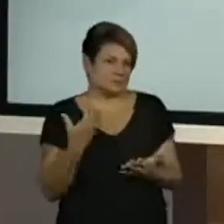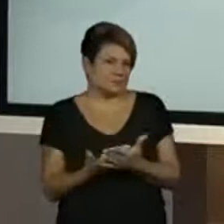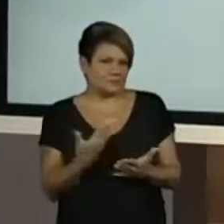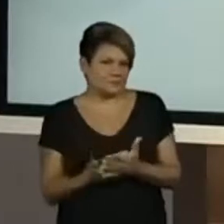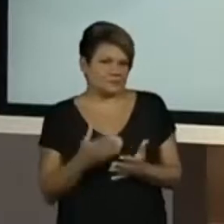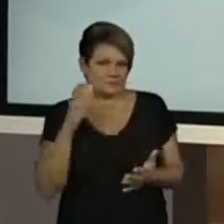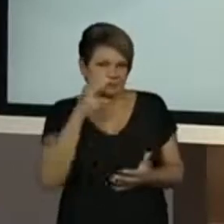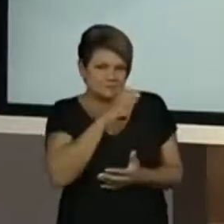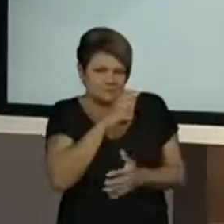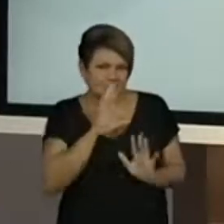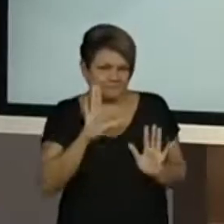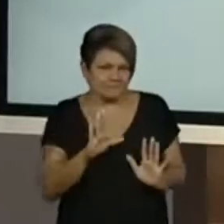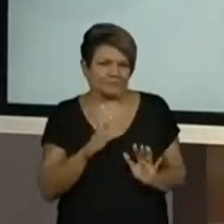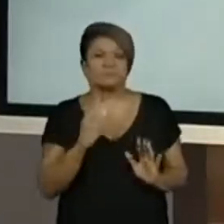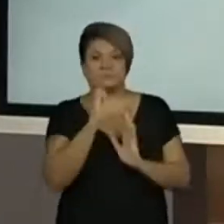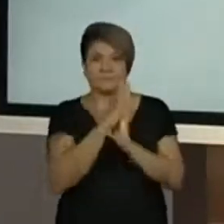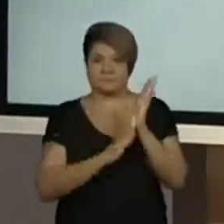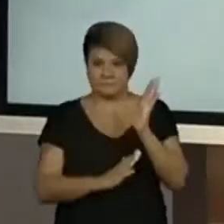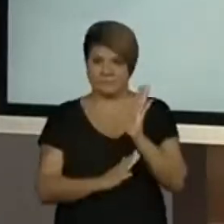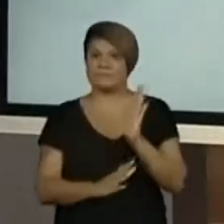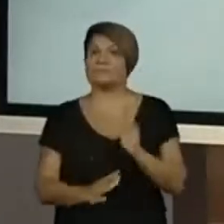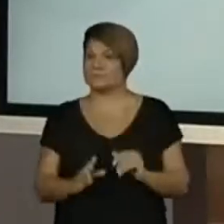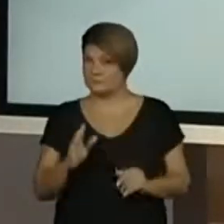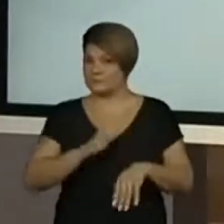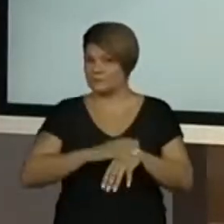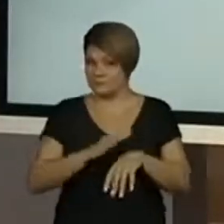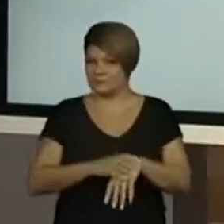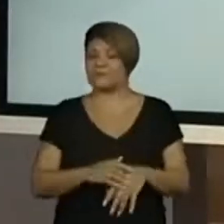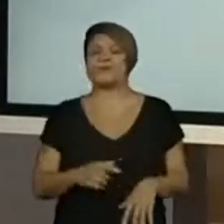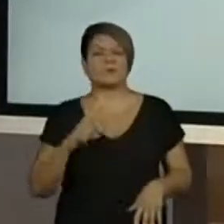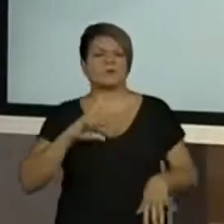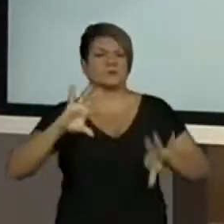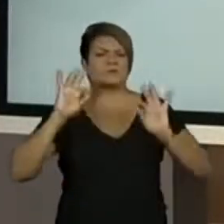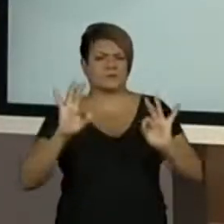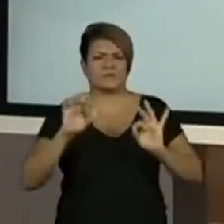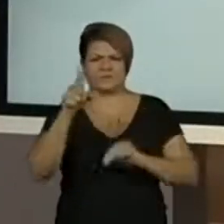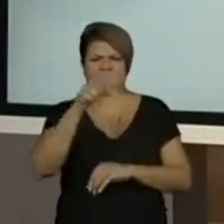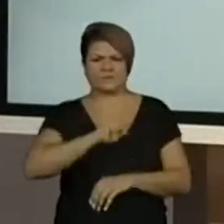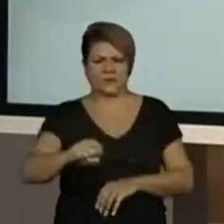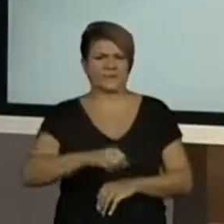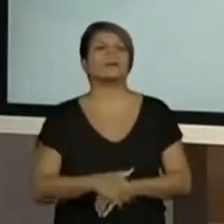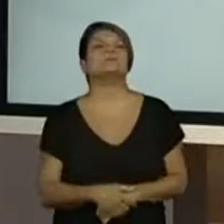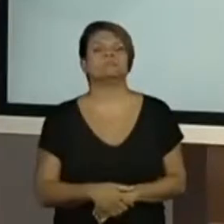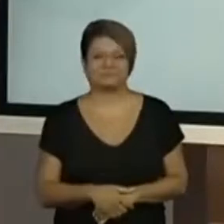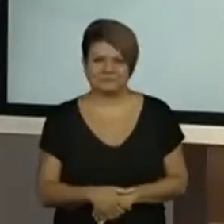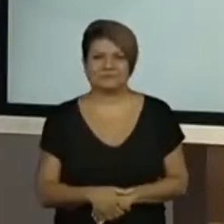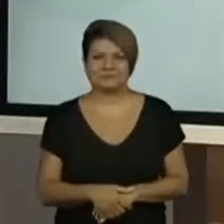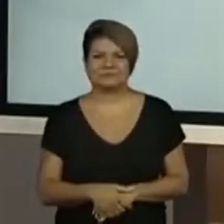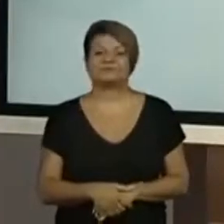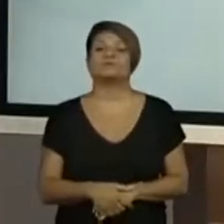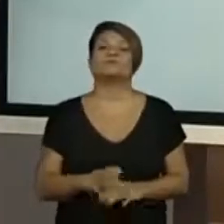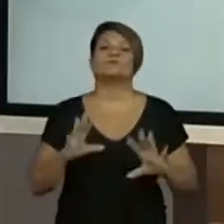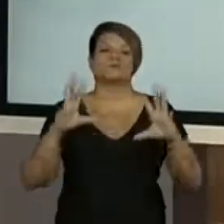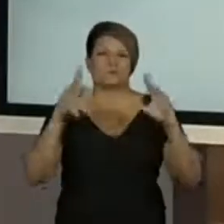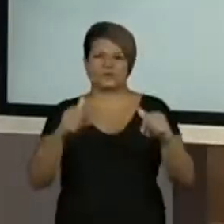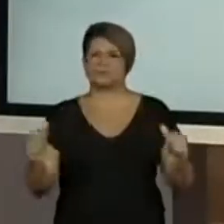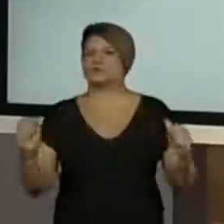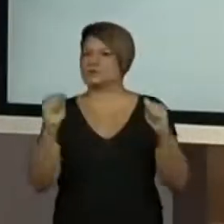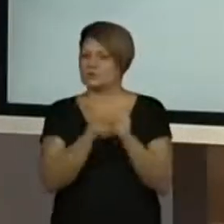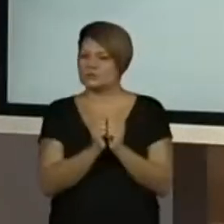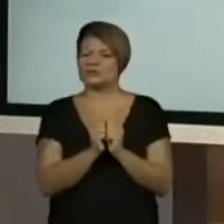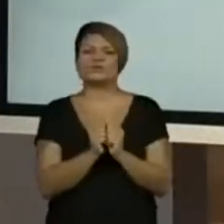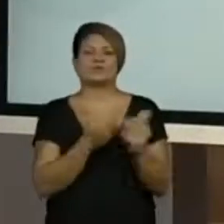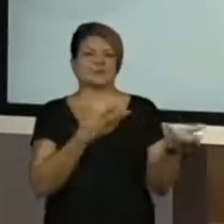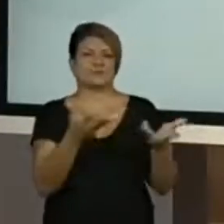nós vamos fazer uma atividade que eu tenho certeza que vocês vão arrasar, tá bom? Então, todo mundo junto, vamos